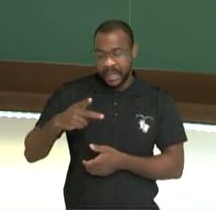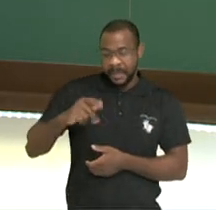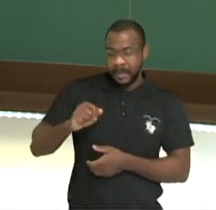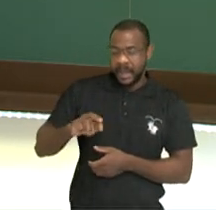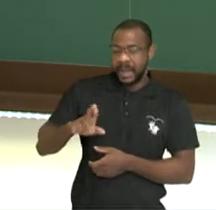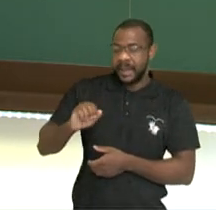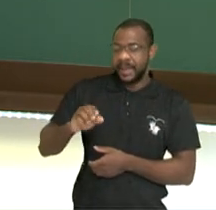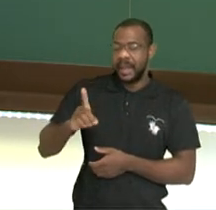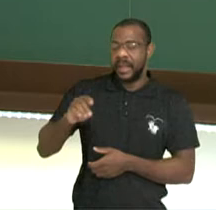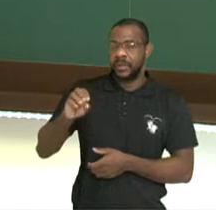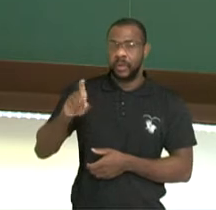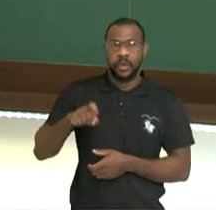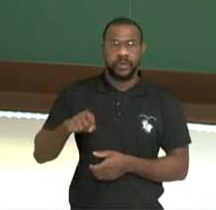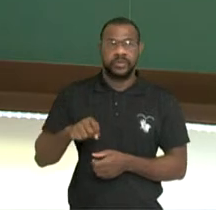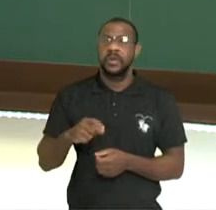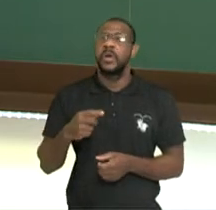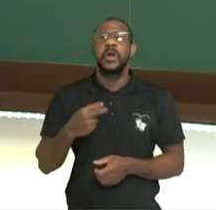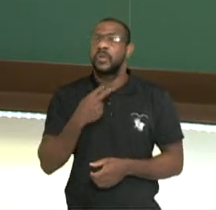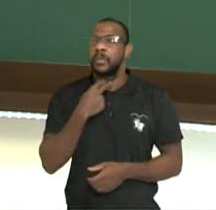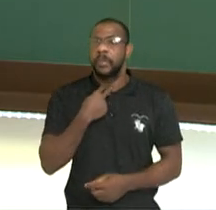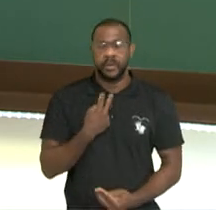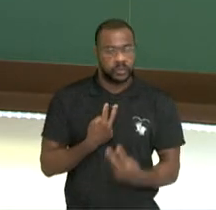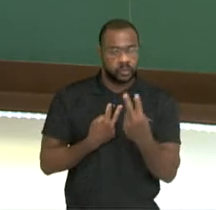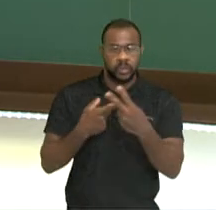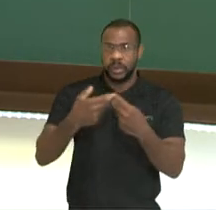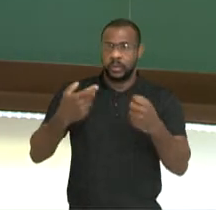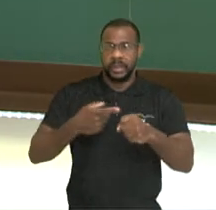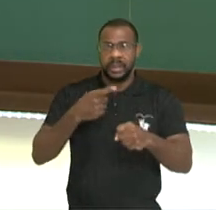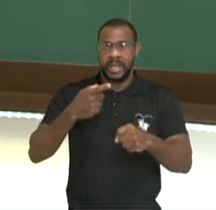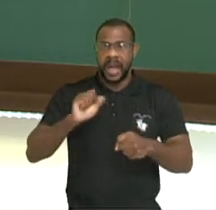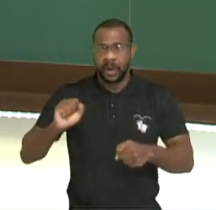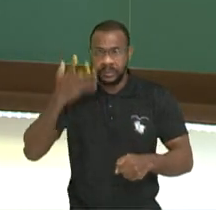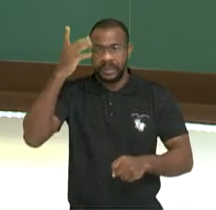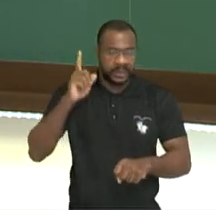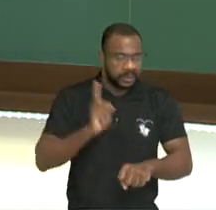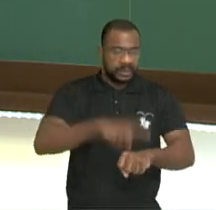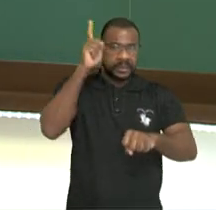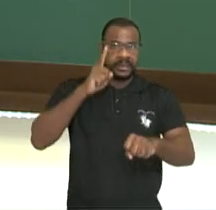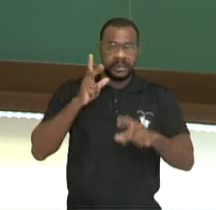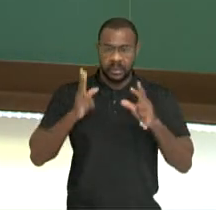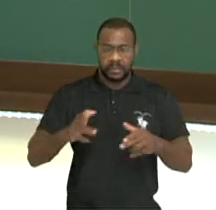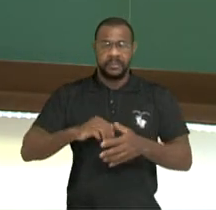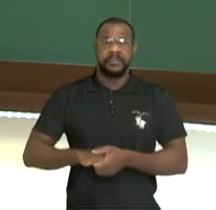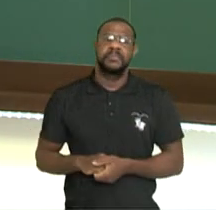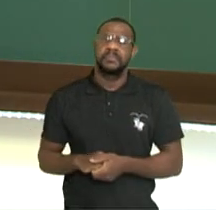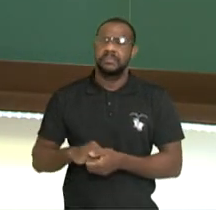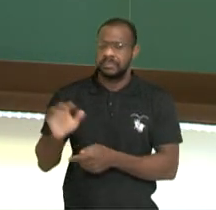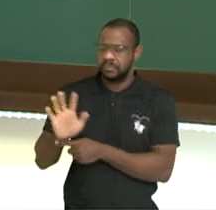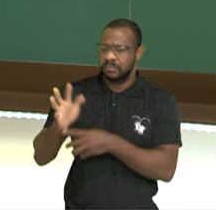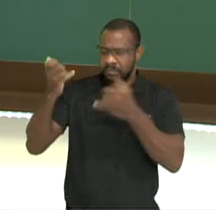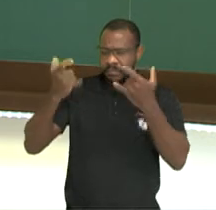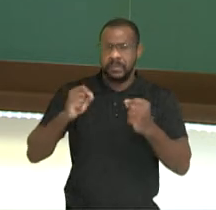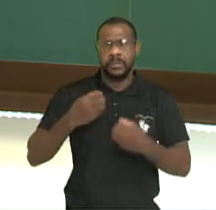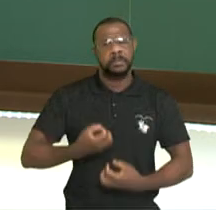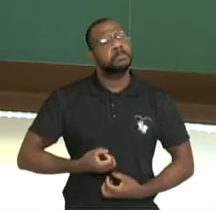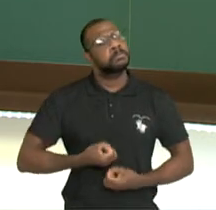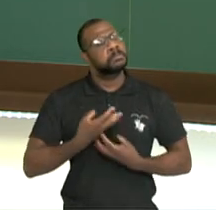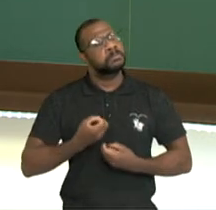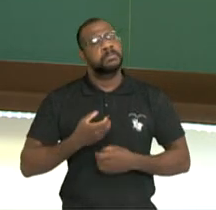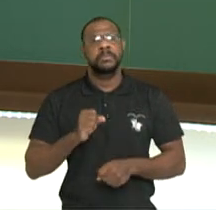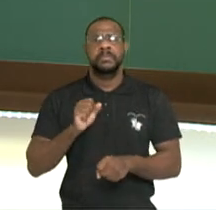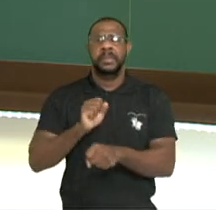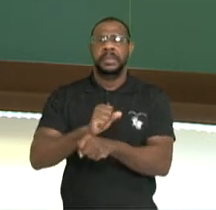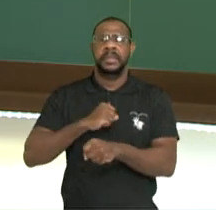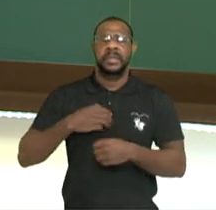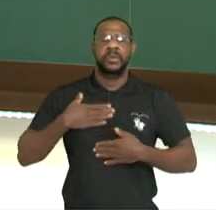duas coisas acontecer ao mesmo tempo. Nada e tudo. Nesse vídeo, falamos sobre poemas. Espero que você